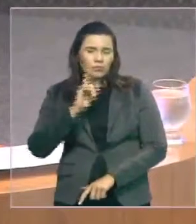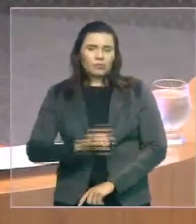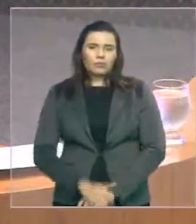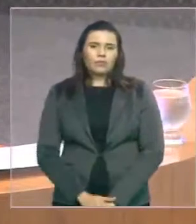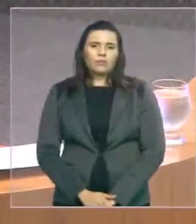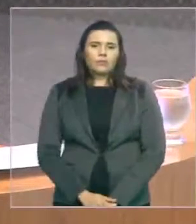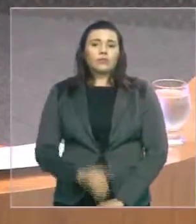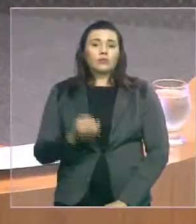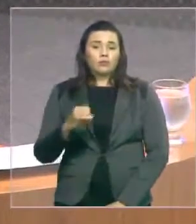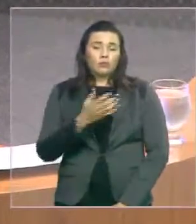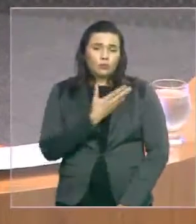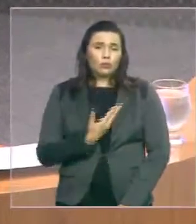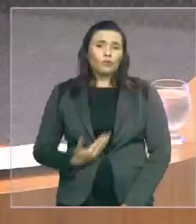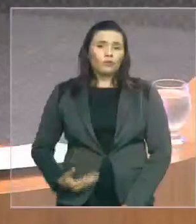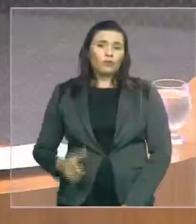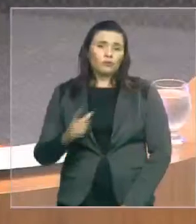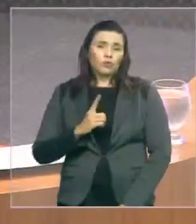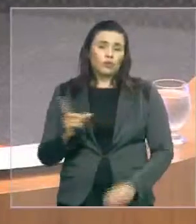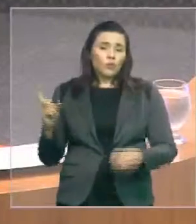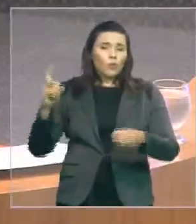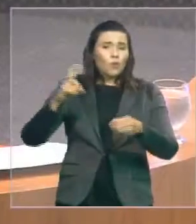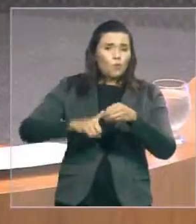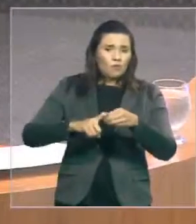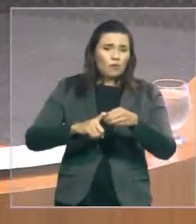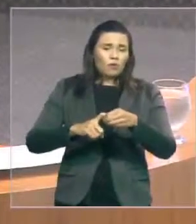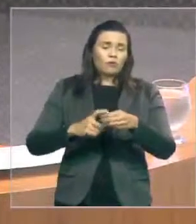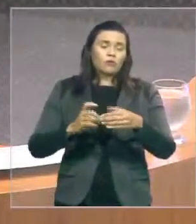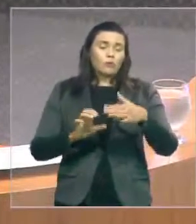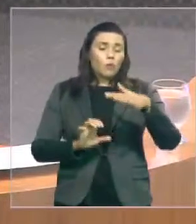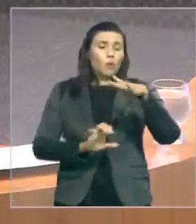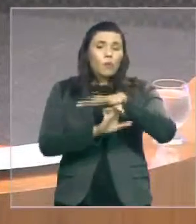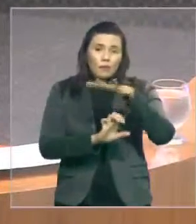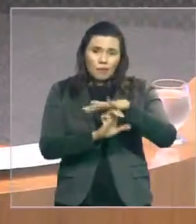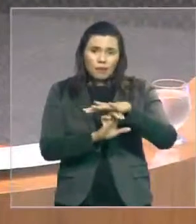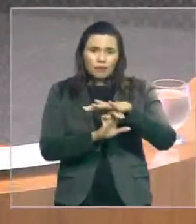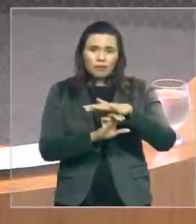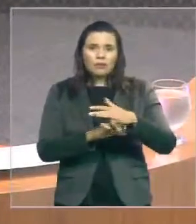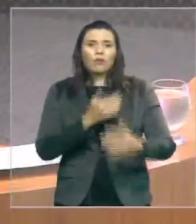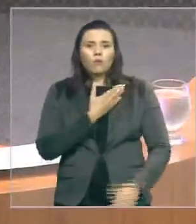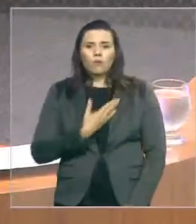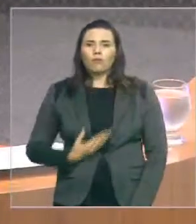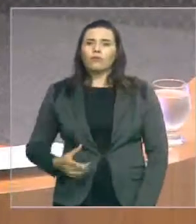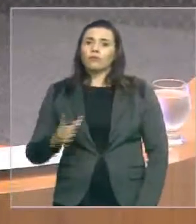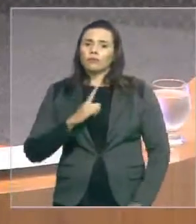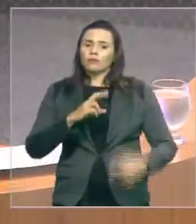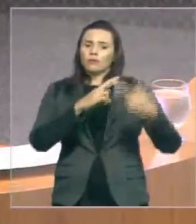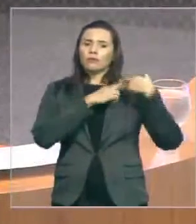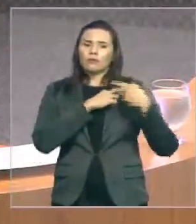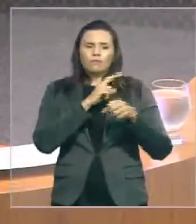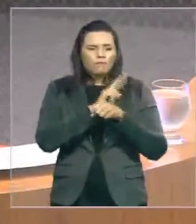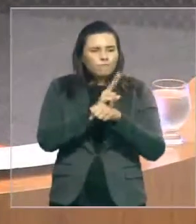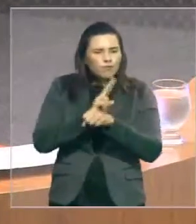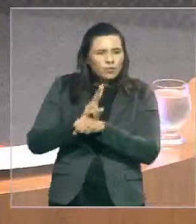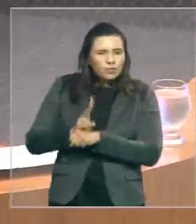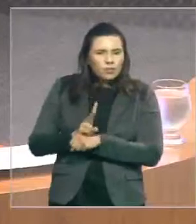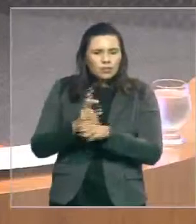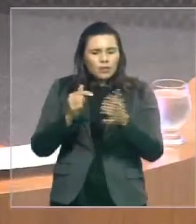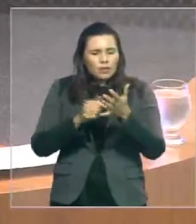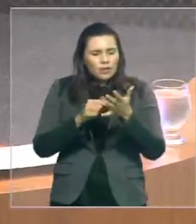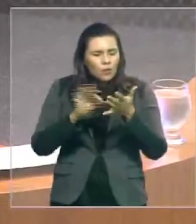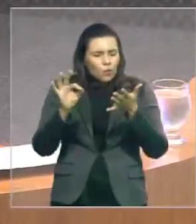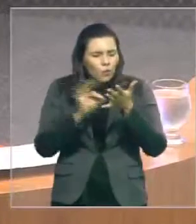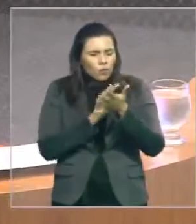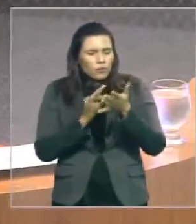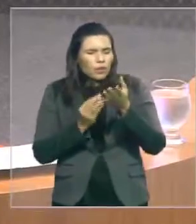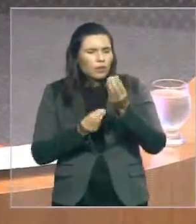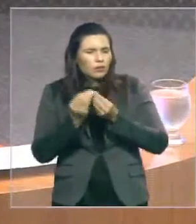contrato, ele tem a obrigação de fiscalizar a execução daquele contrato, a partir do momento que ele